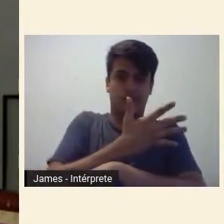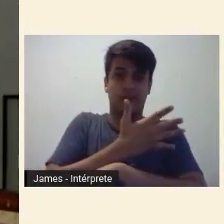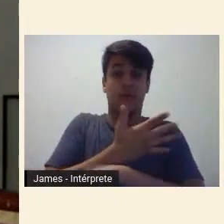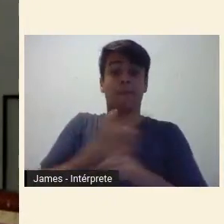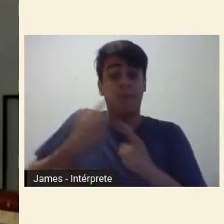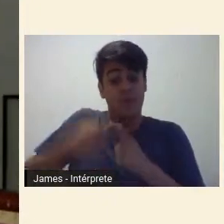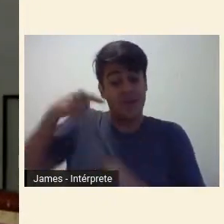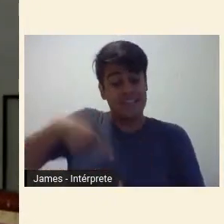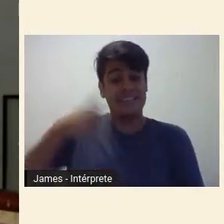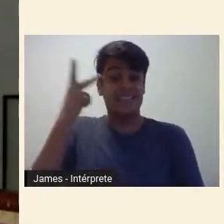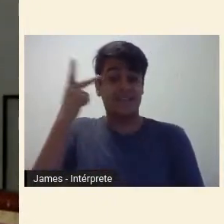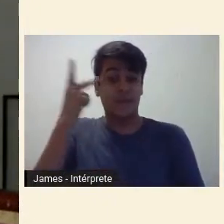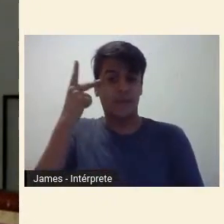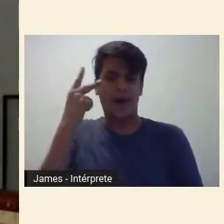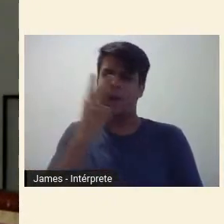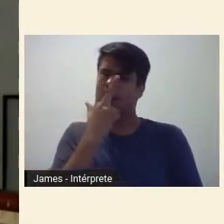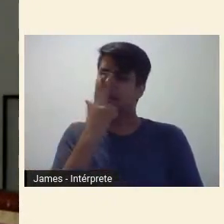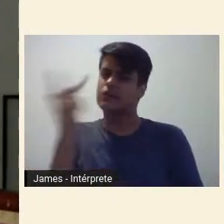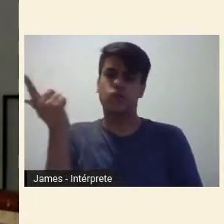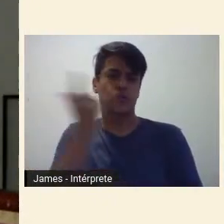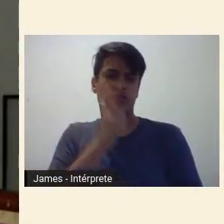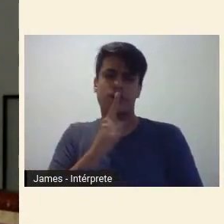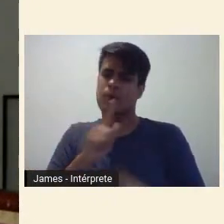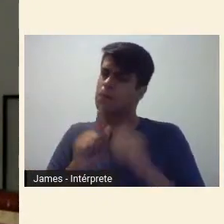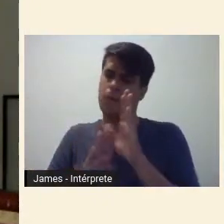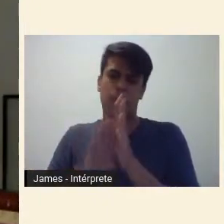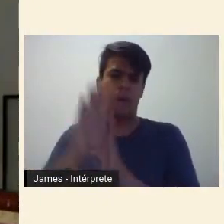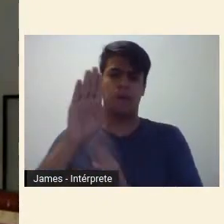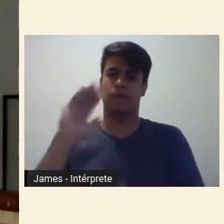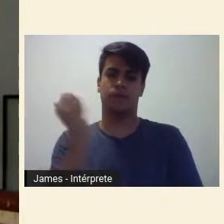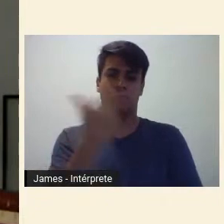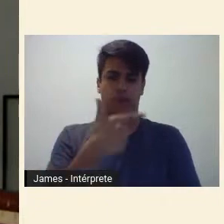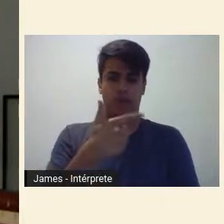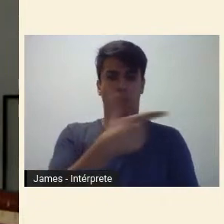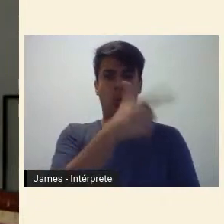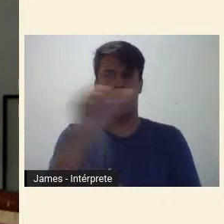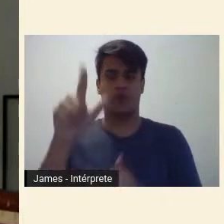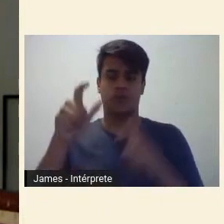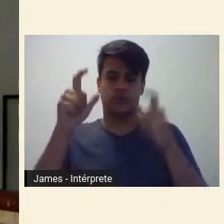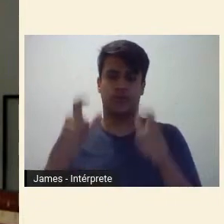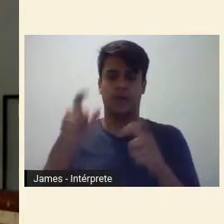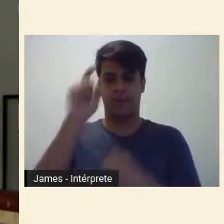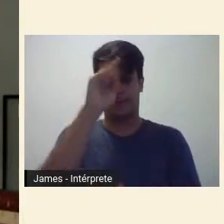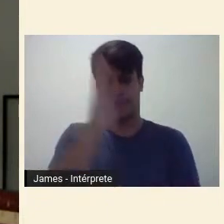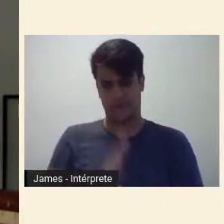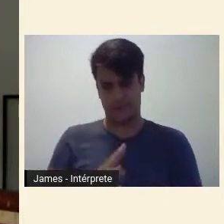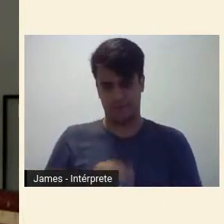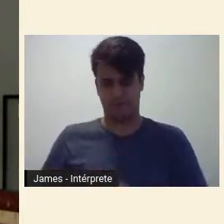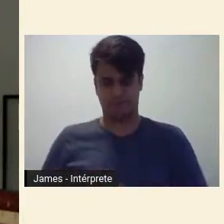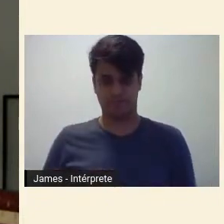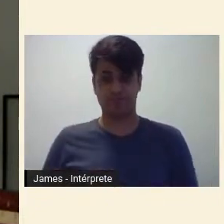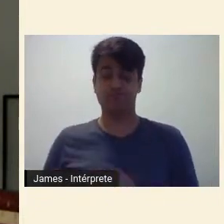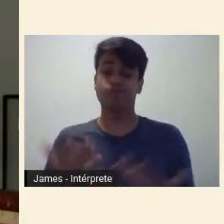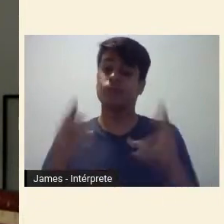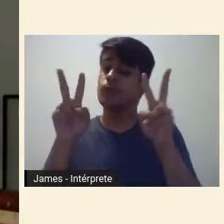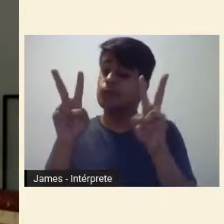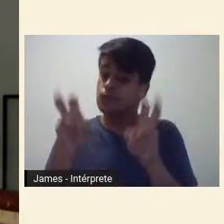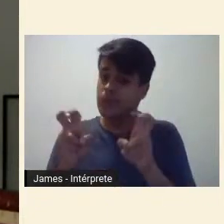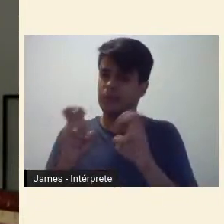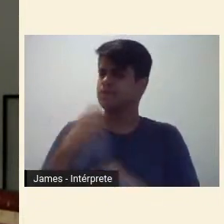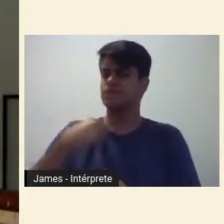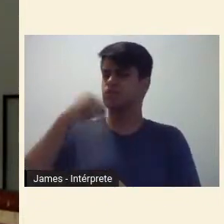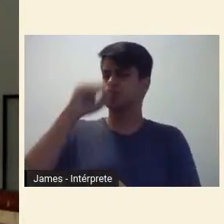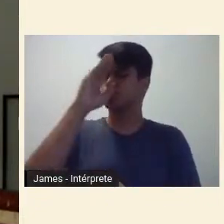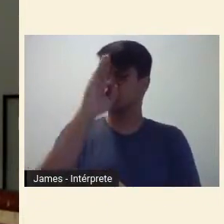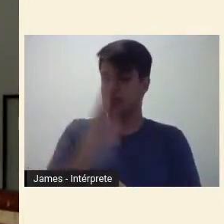histórico e estético sobre os demais espaços modernos brasileiros. O tema desta mesa de abertura vai direto ao ponto.